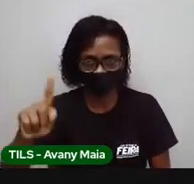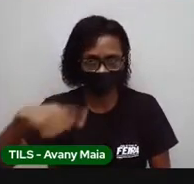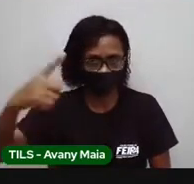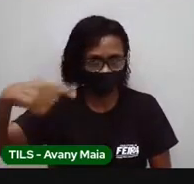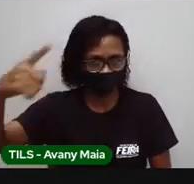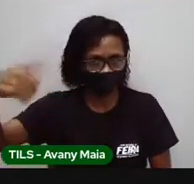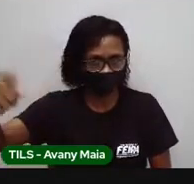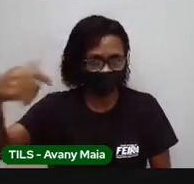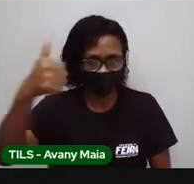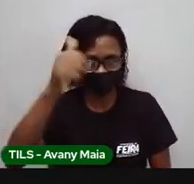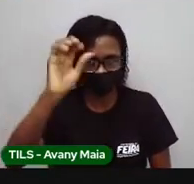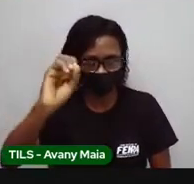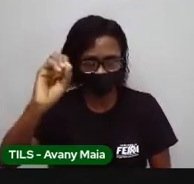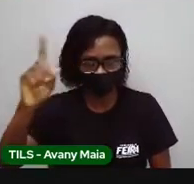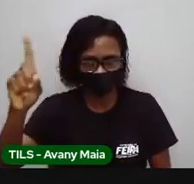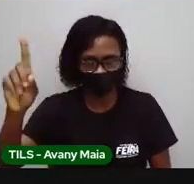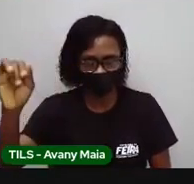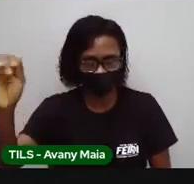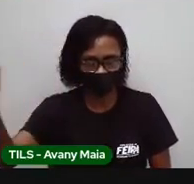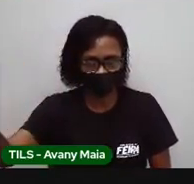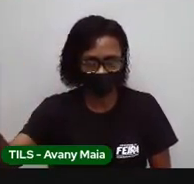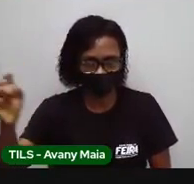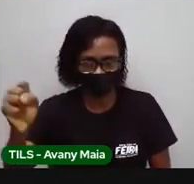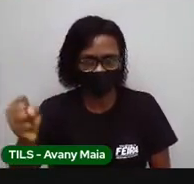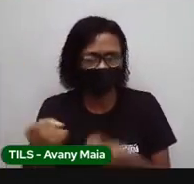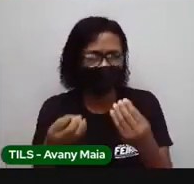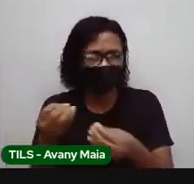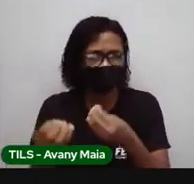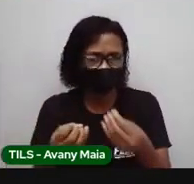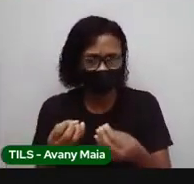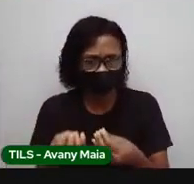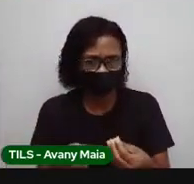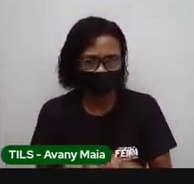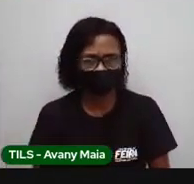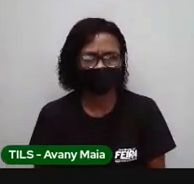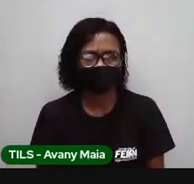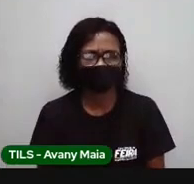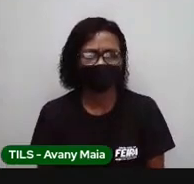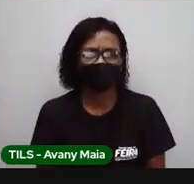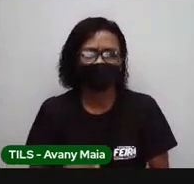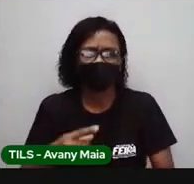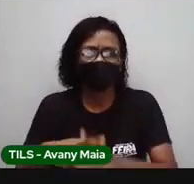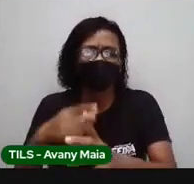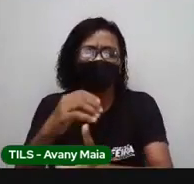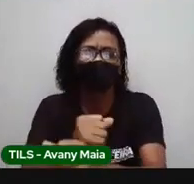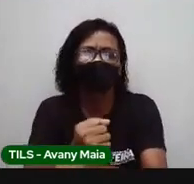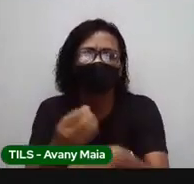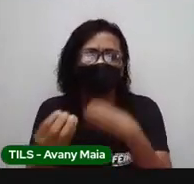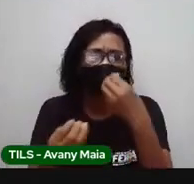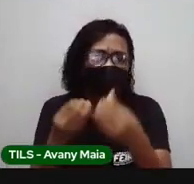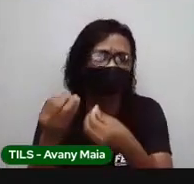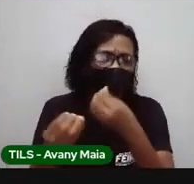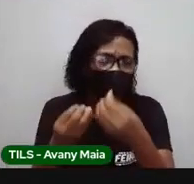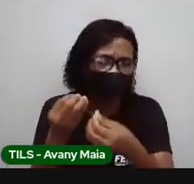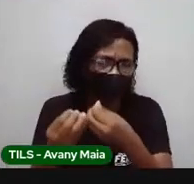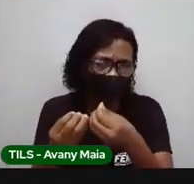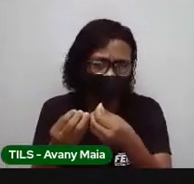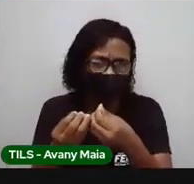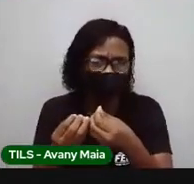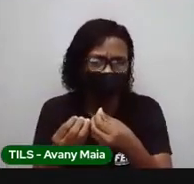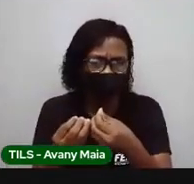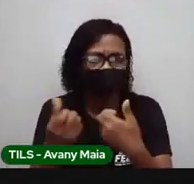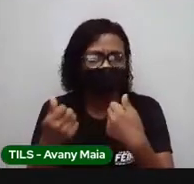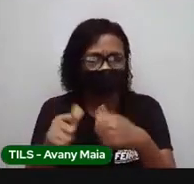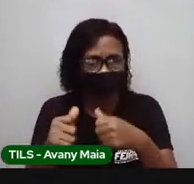em watts, hora. Ótimo. Depois, a gente vai pegar esse valor que está